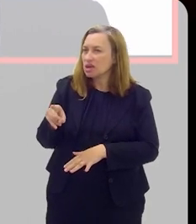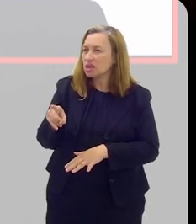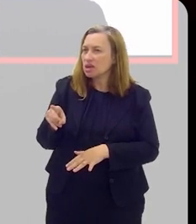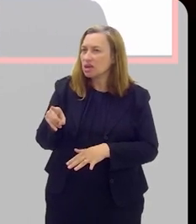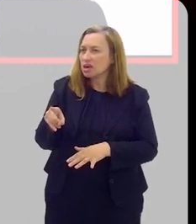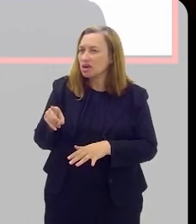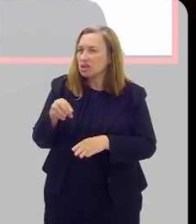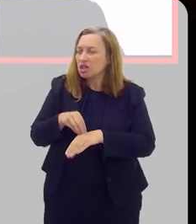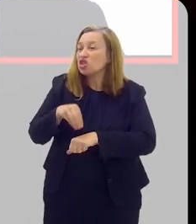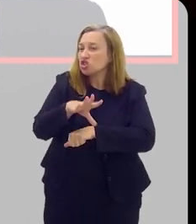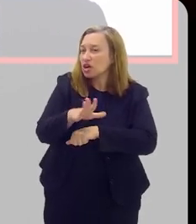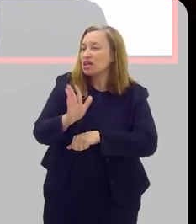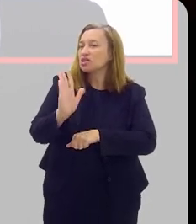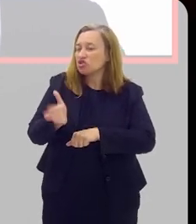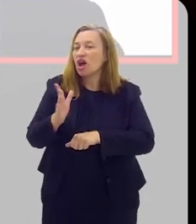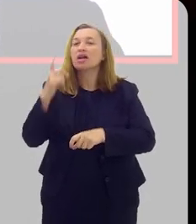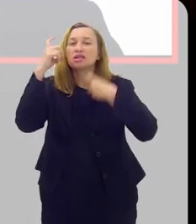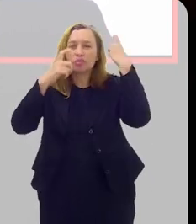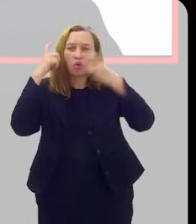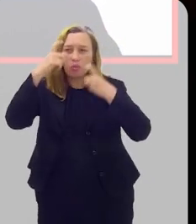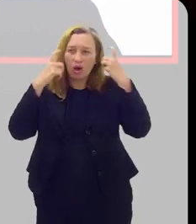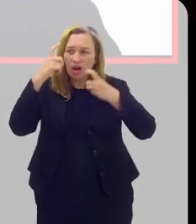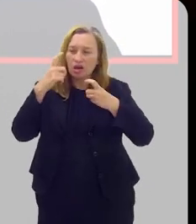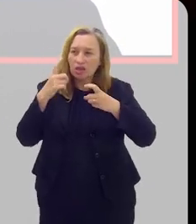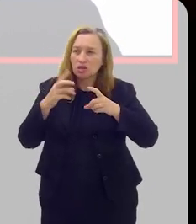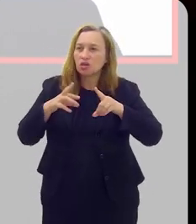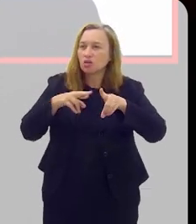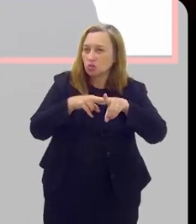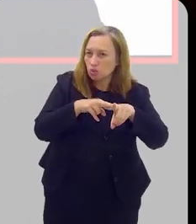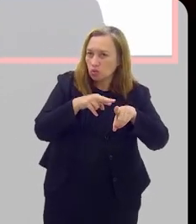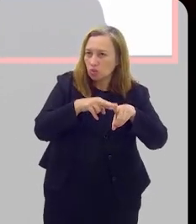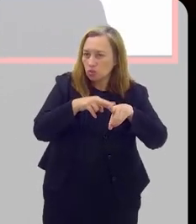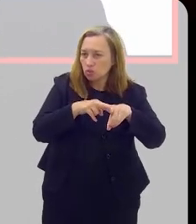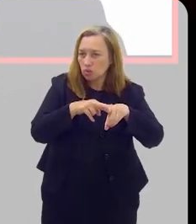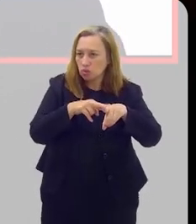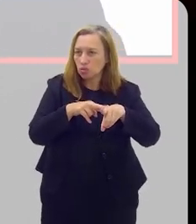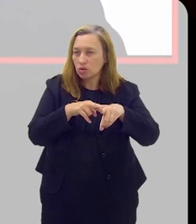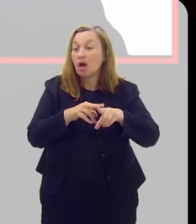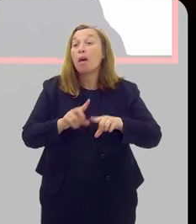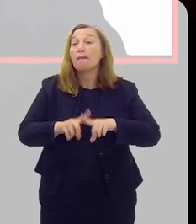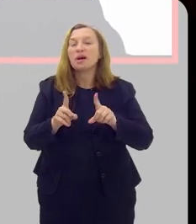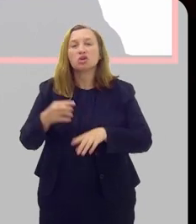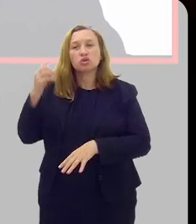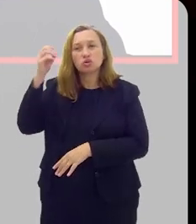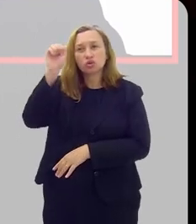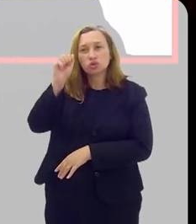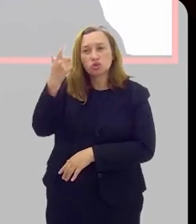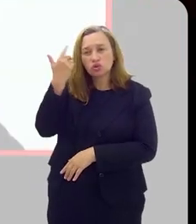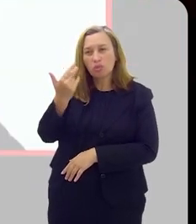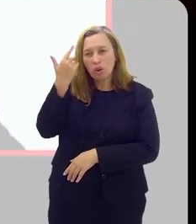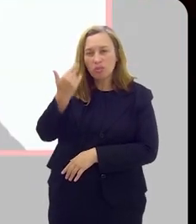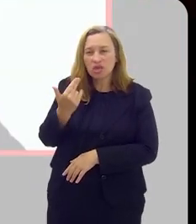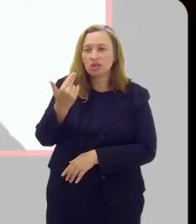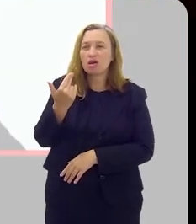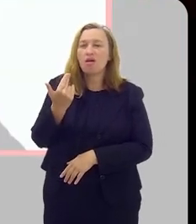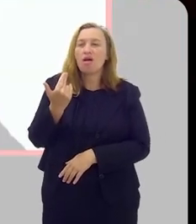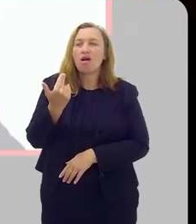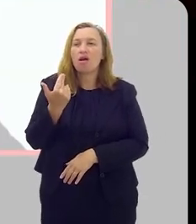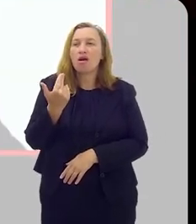aquilo tem indicação de já se preocupar com o câncer de próstata recentemente, mas geralmente essas são